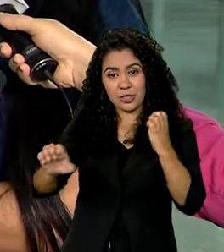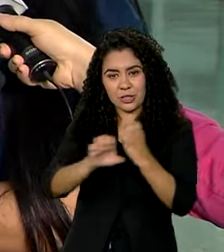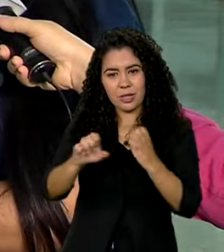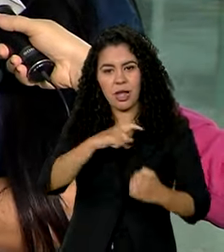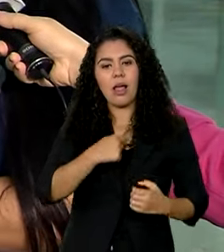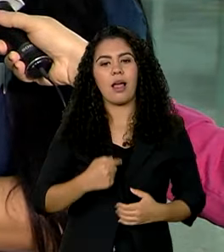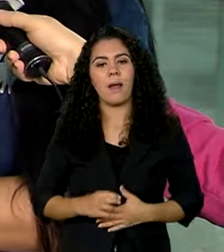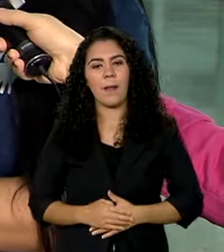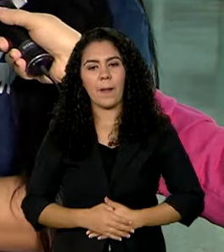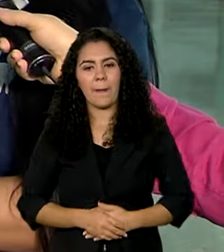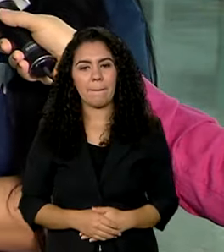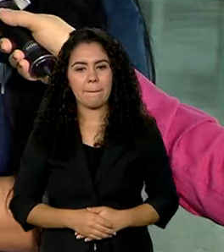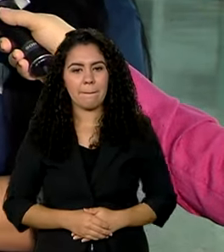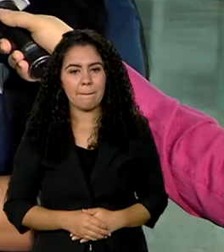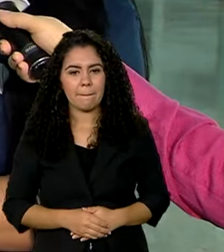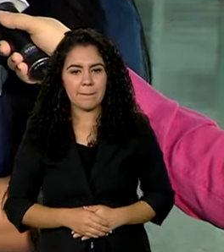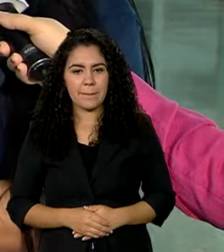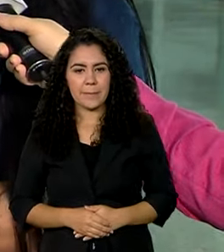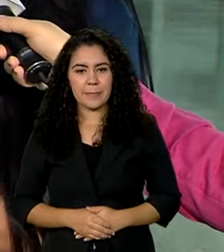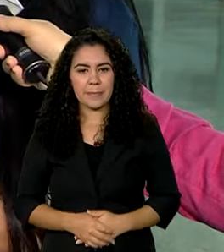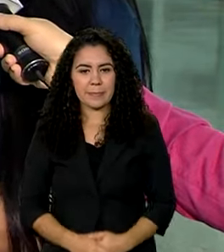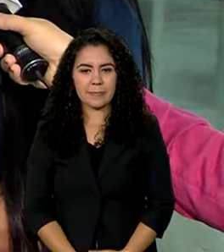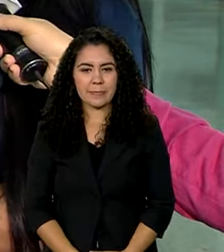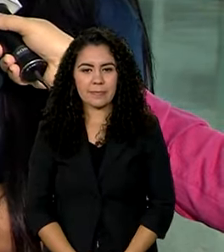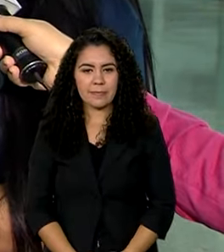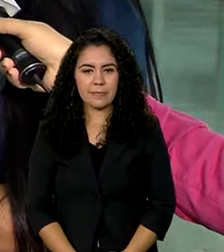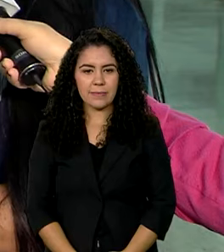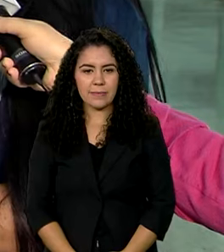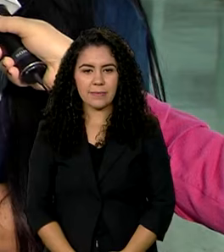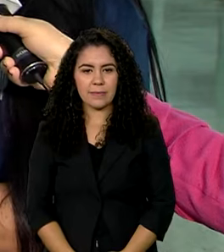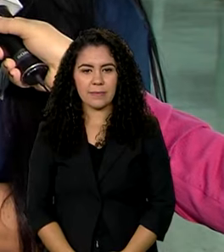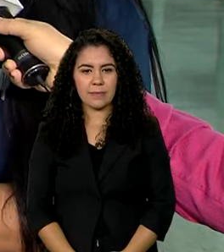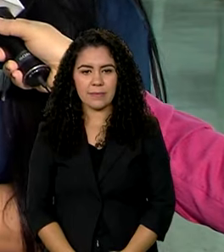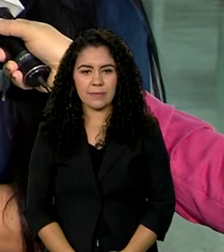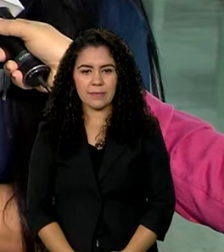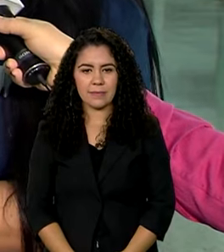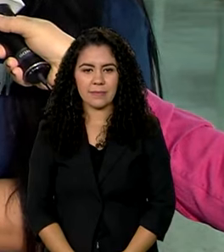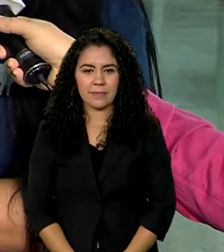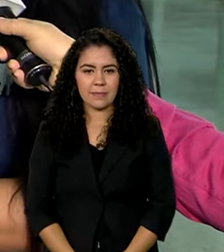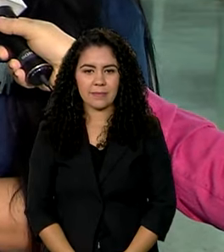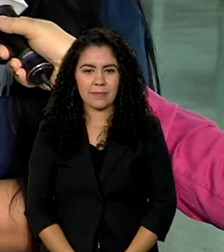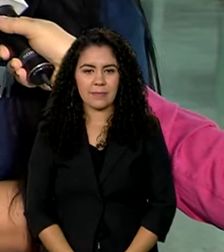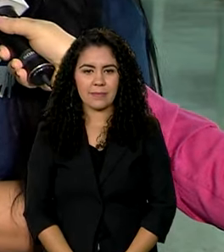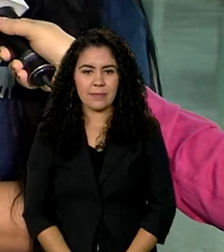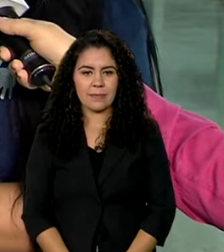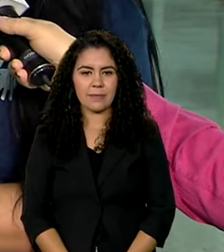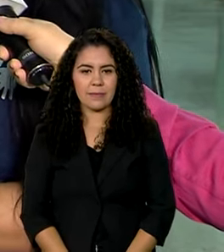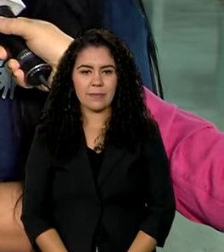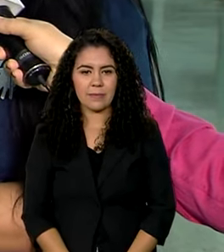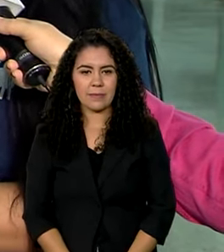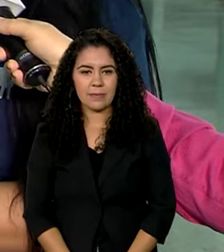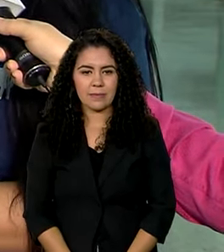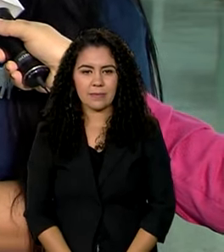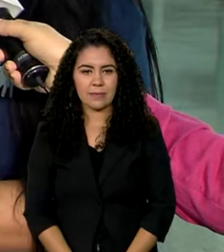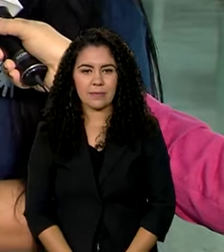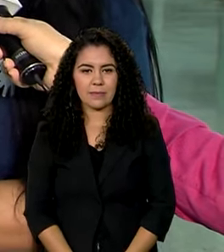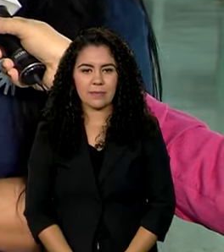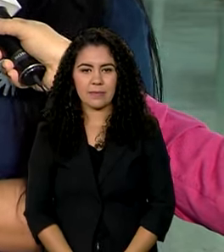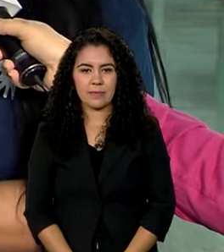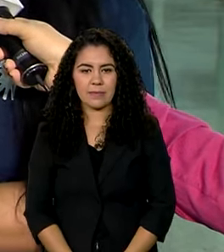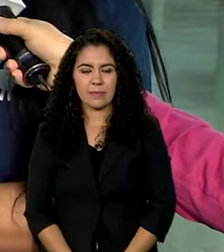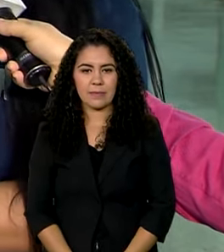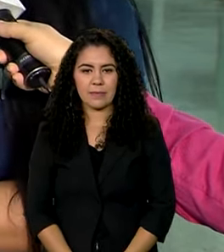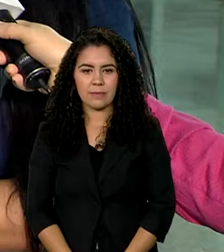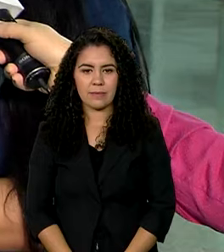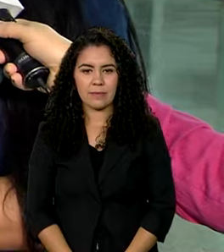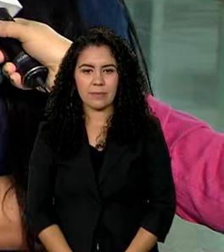o Enem. Estou me preparando para isso. Então, estou estudando. Para até mesmo me formar na faculdade, para